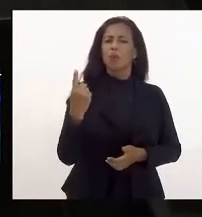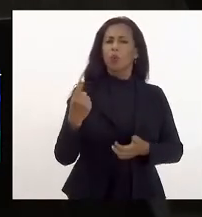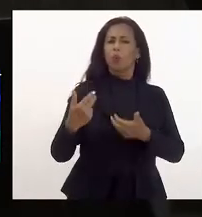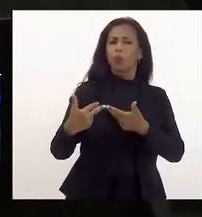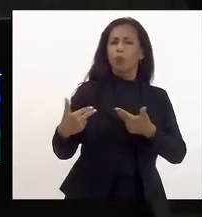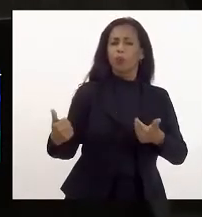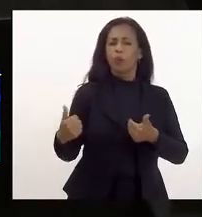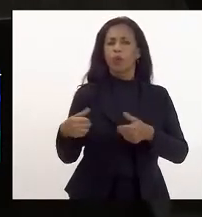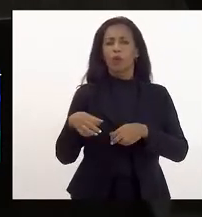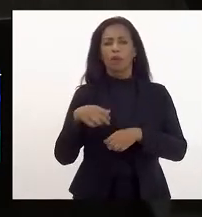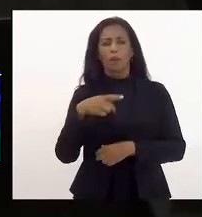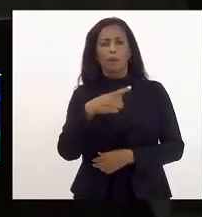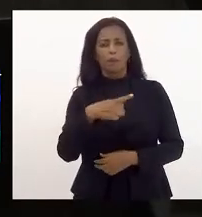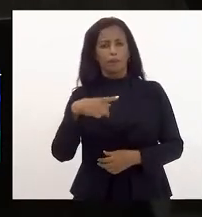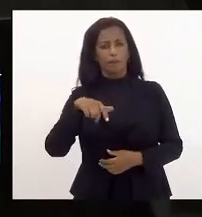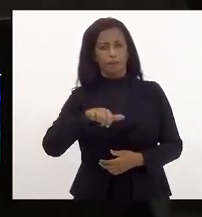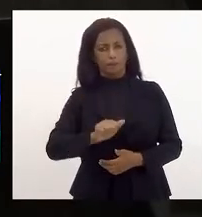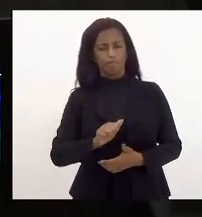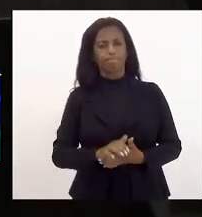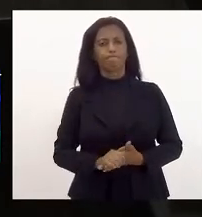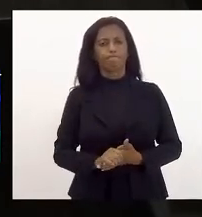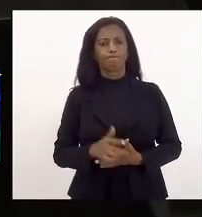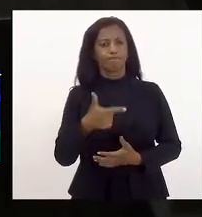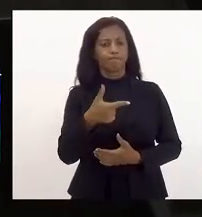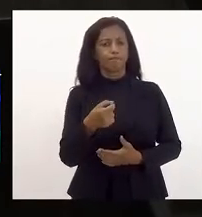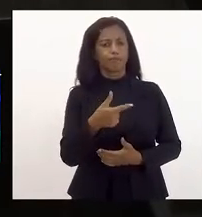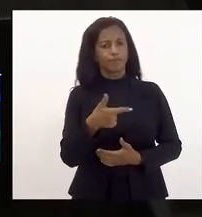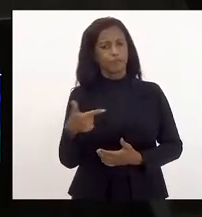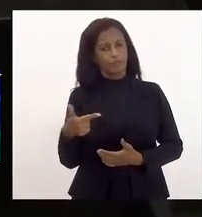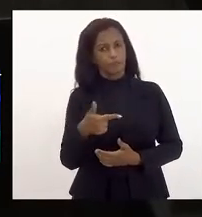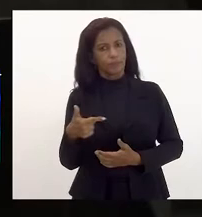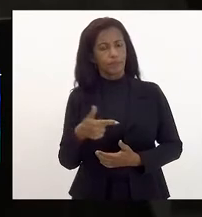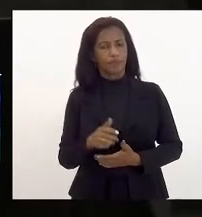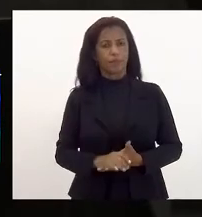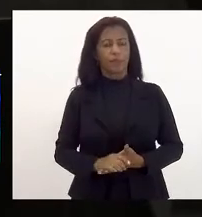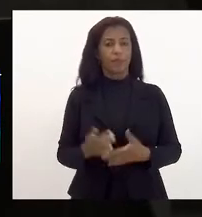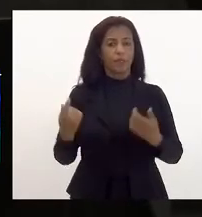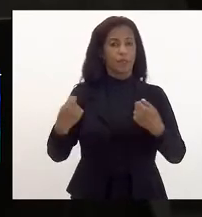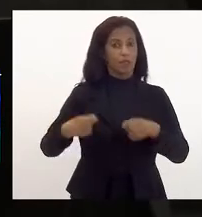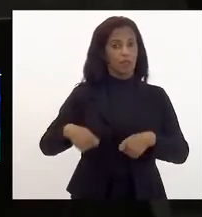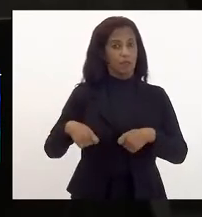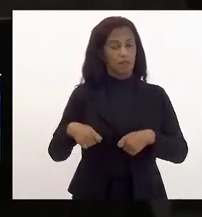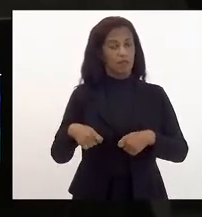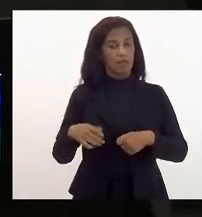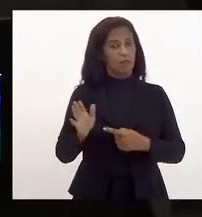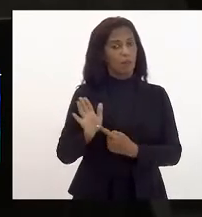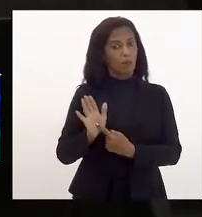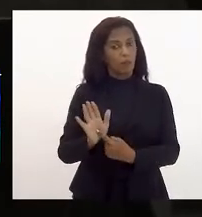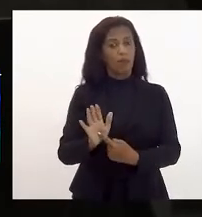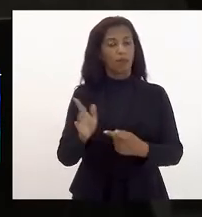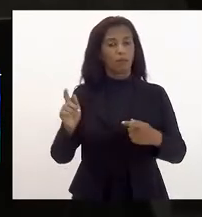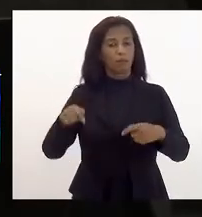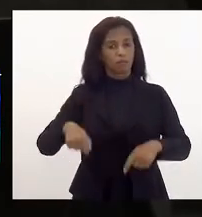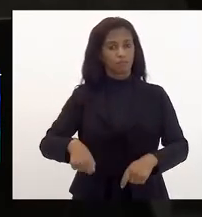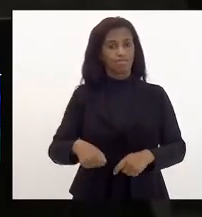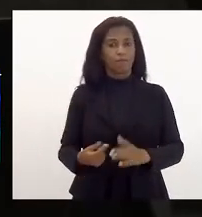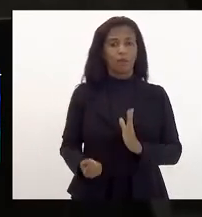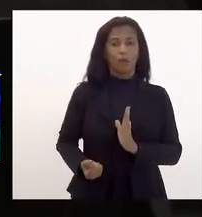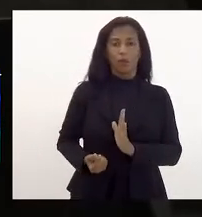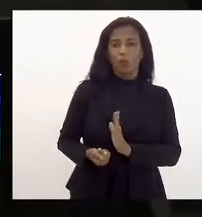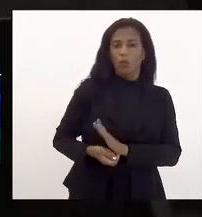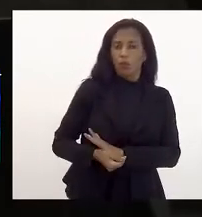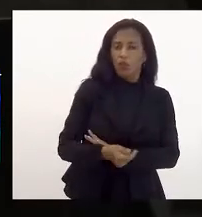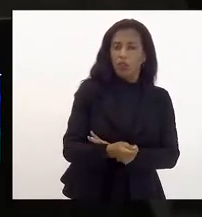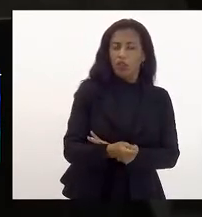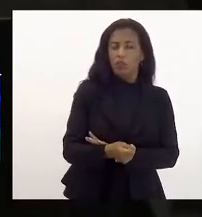do plano plurianual para 2022 que precisa ser enfatizado aqui é o investimento